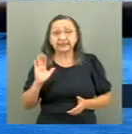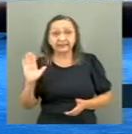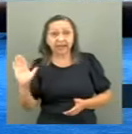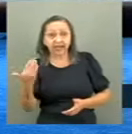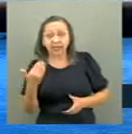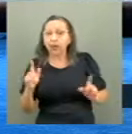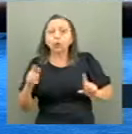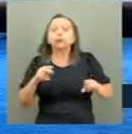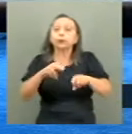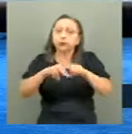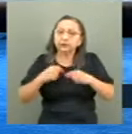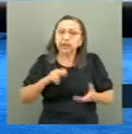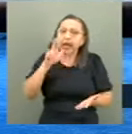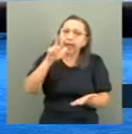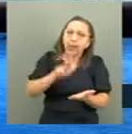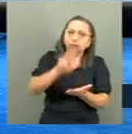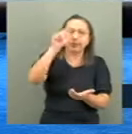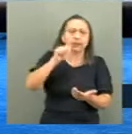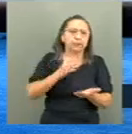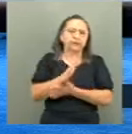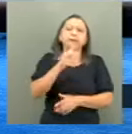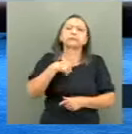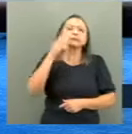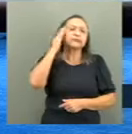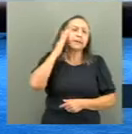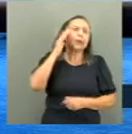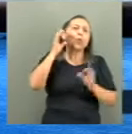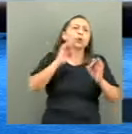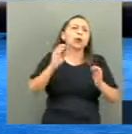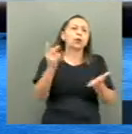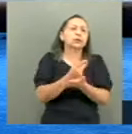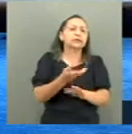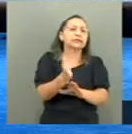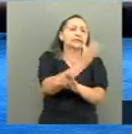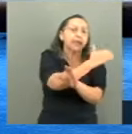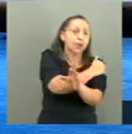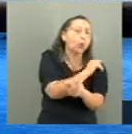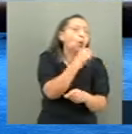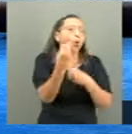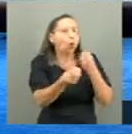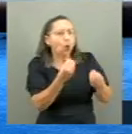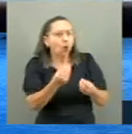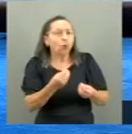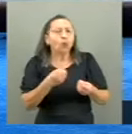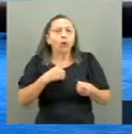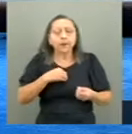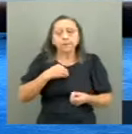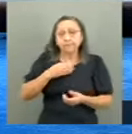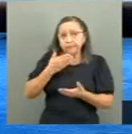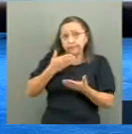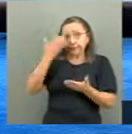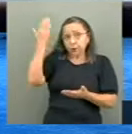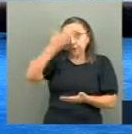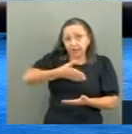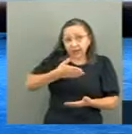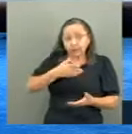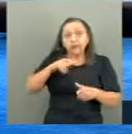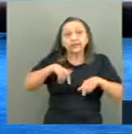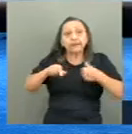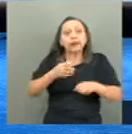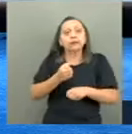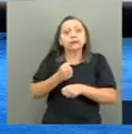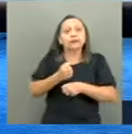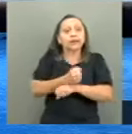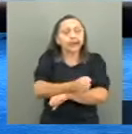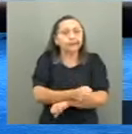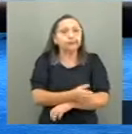Por isso tem que regulamentar. Tem que saber exatamente o que aconteceu, como foi comprovado o trabalho escravo. O bom daí é